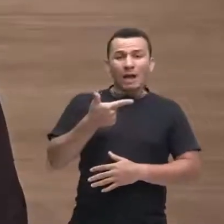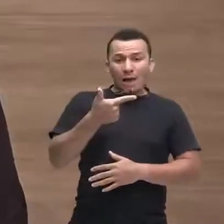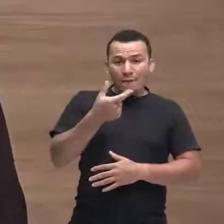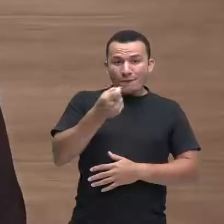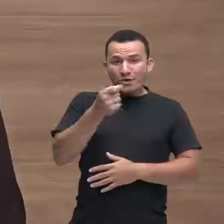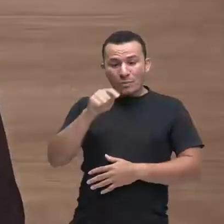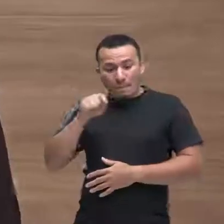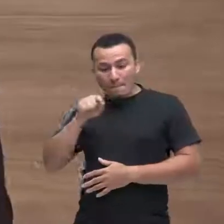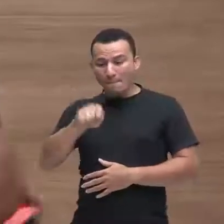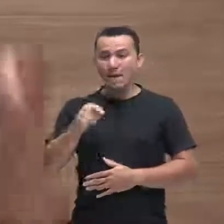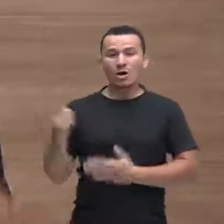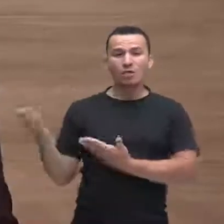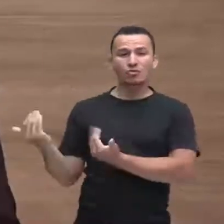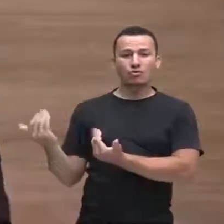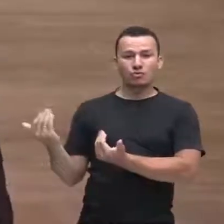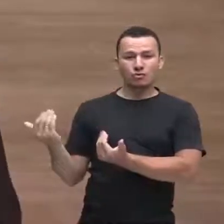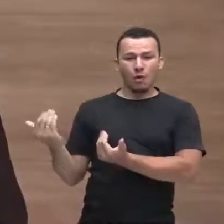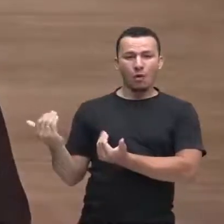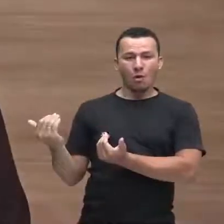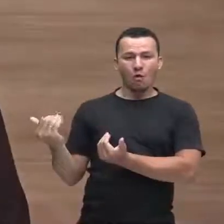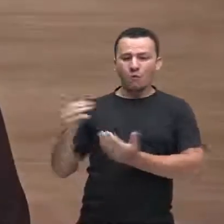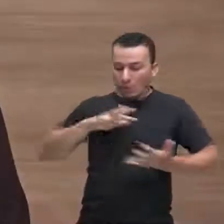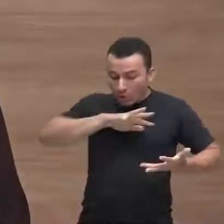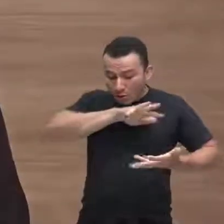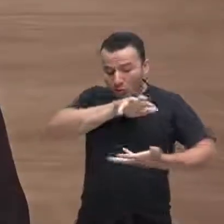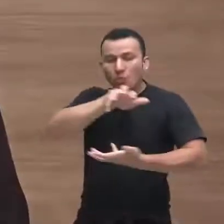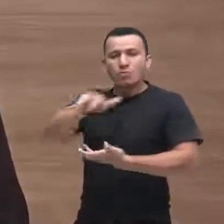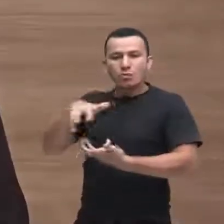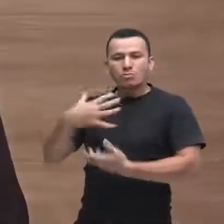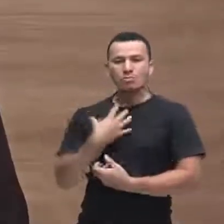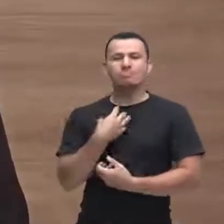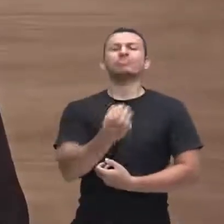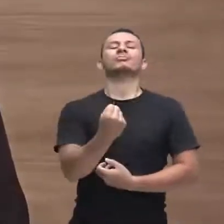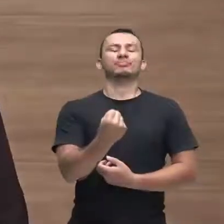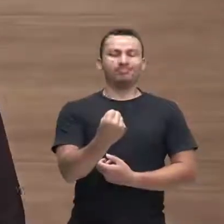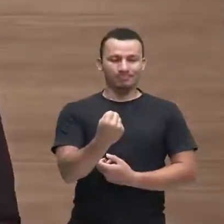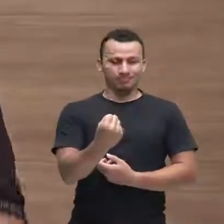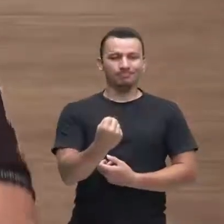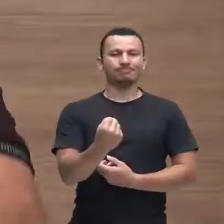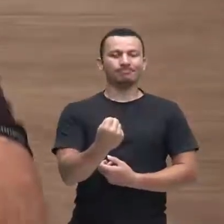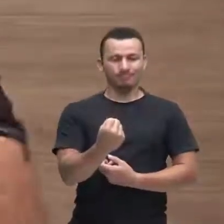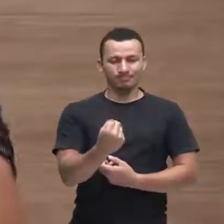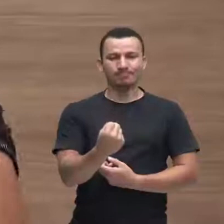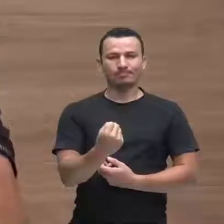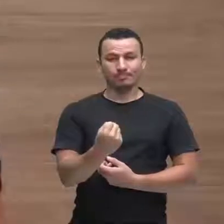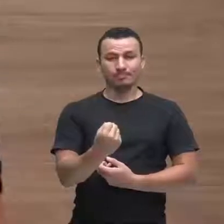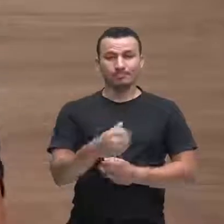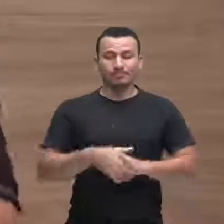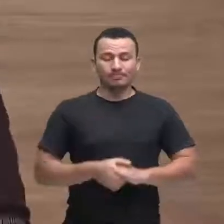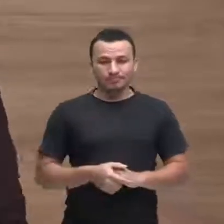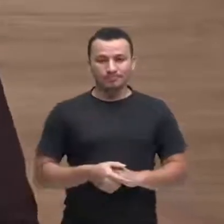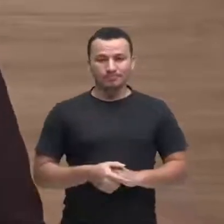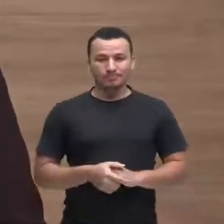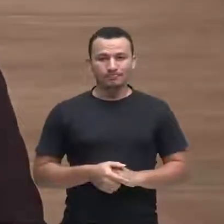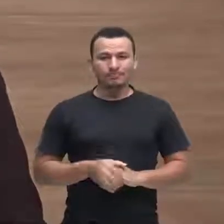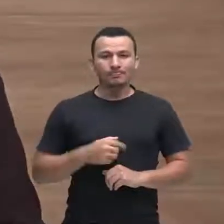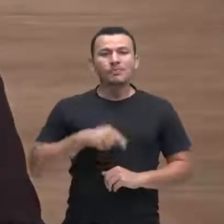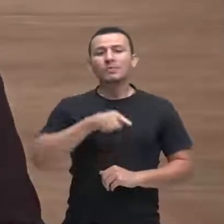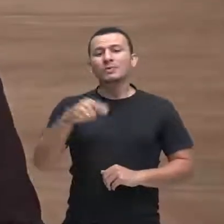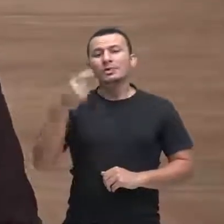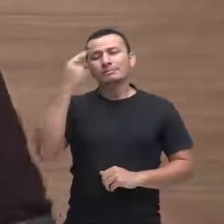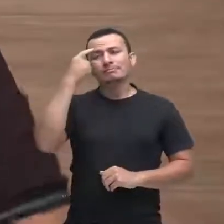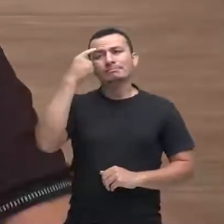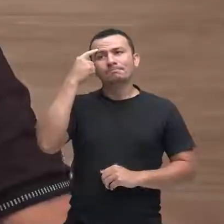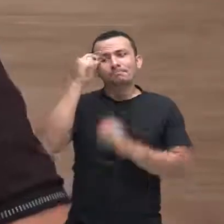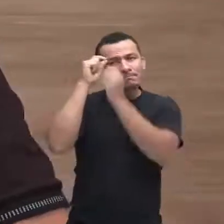adolescentes a um nível mundial cometeram o suicídio. Aí, fica a pergunta para vocês,